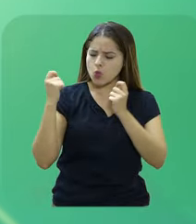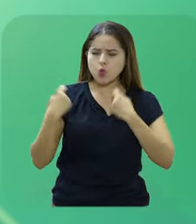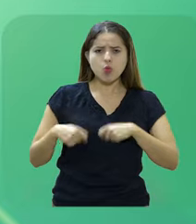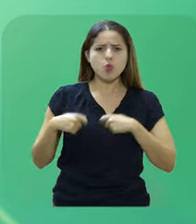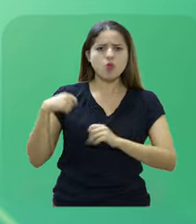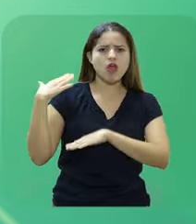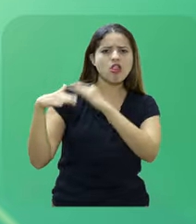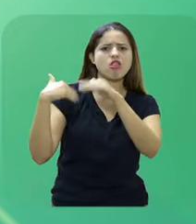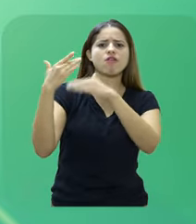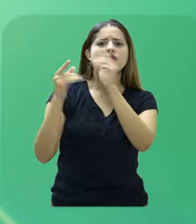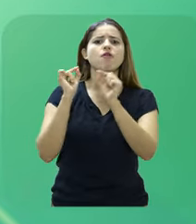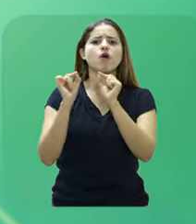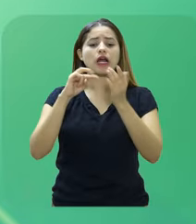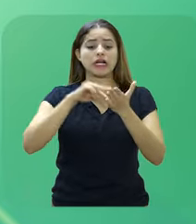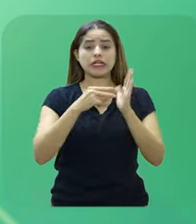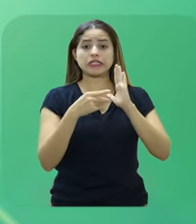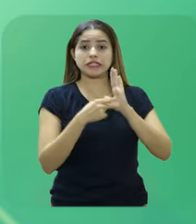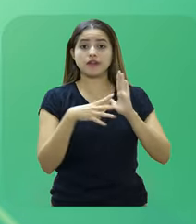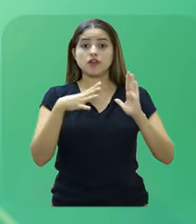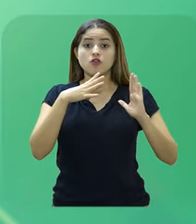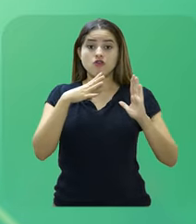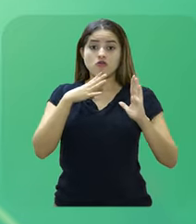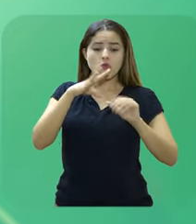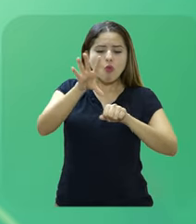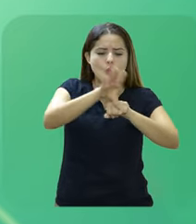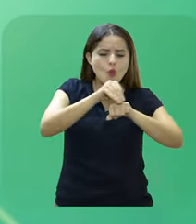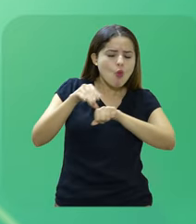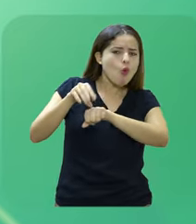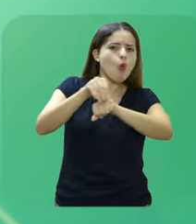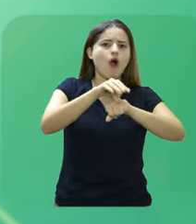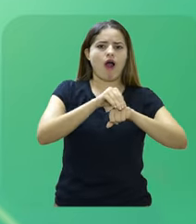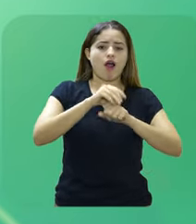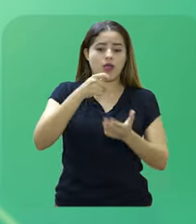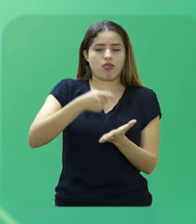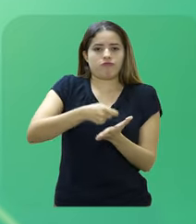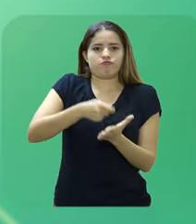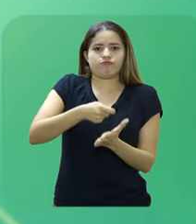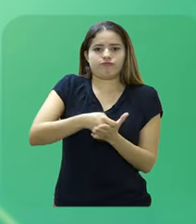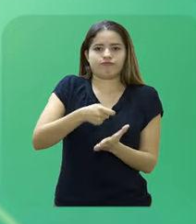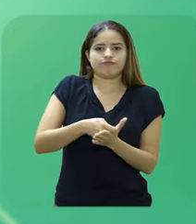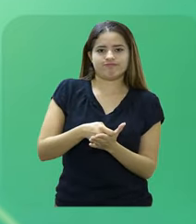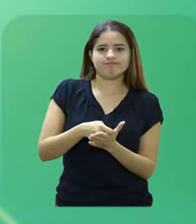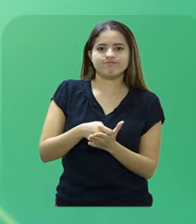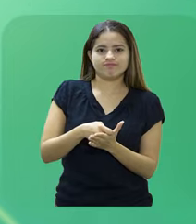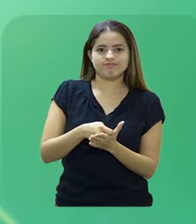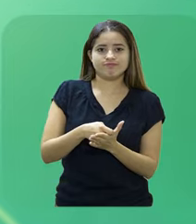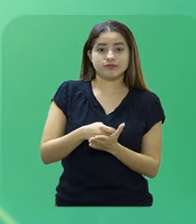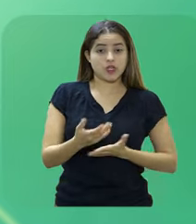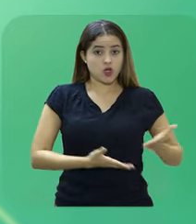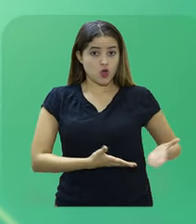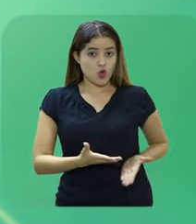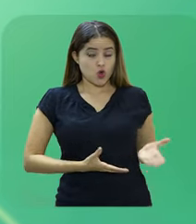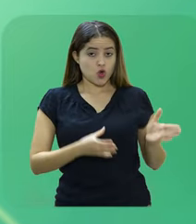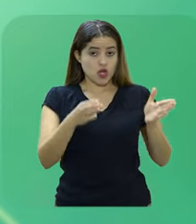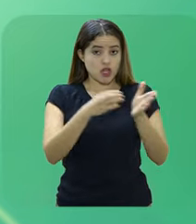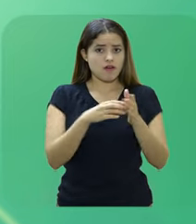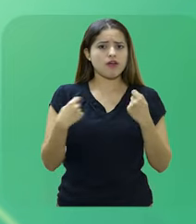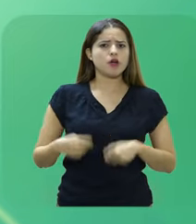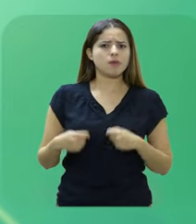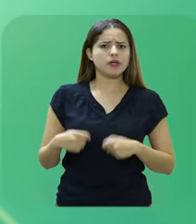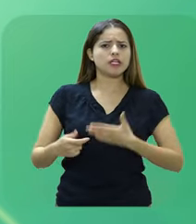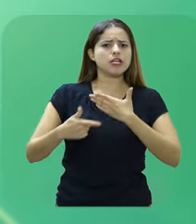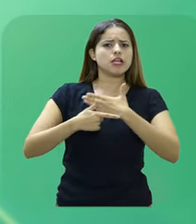acompanhar os interesses, os objetivos institucionais. Essas necessidades podem ser ligadas ao cargo